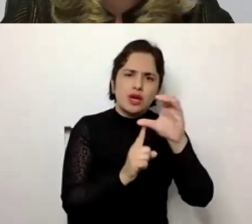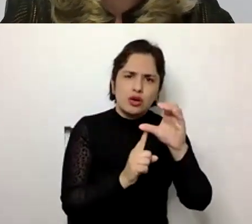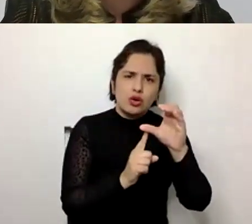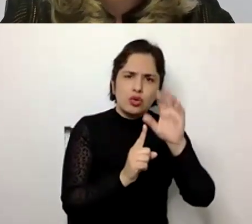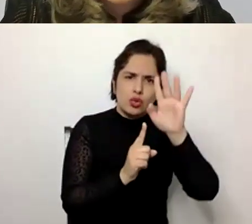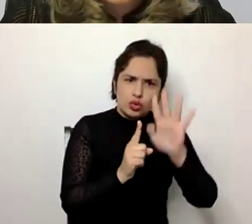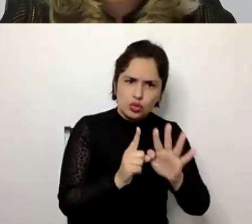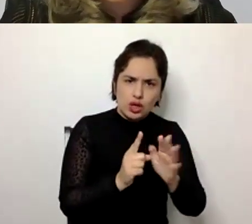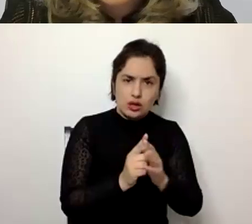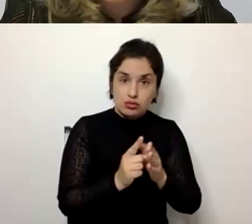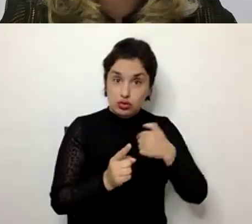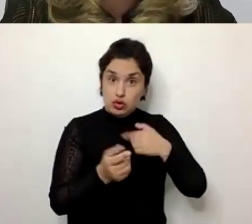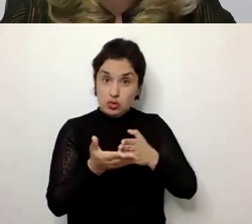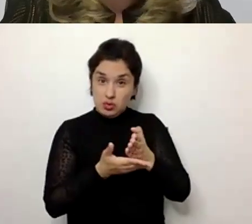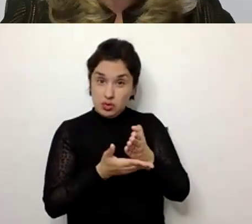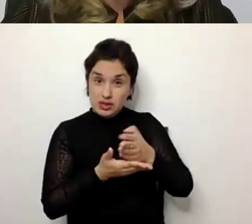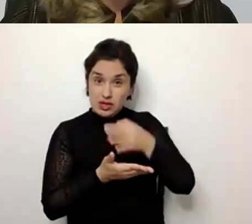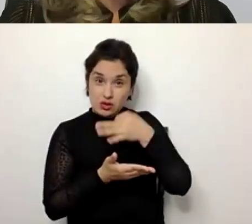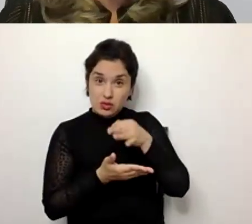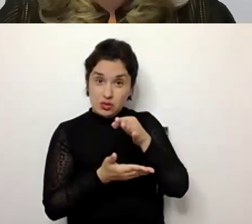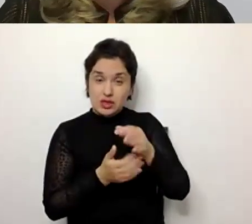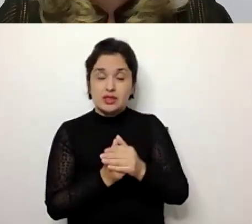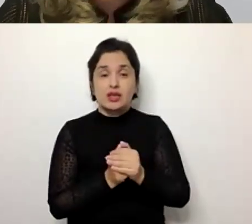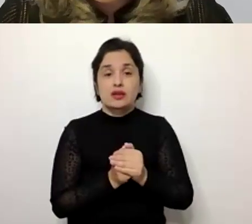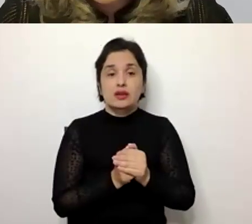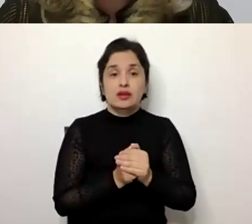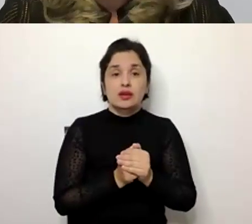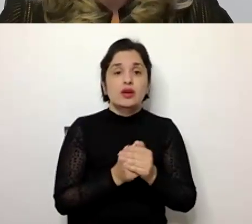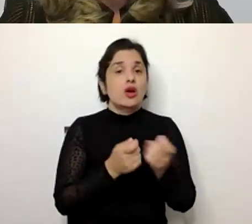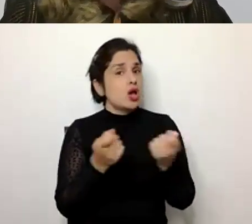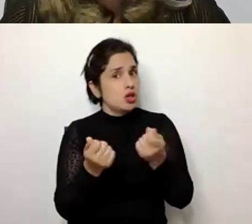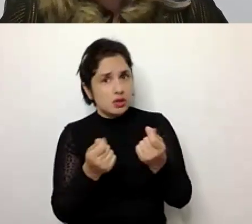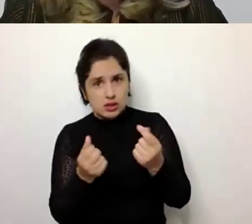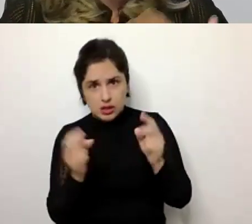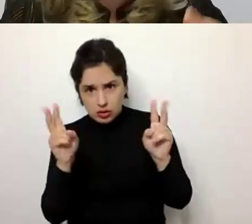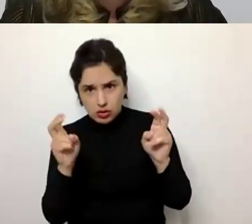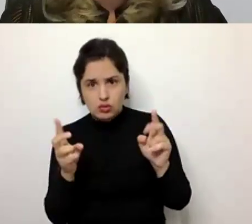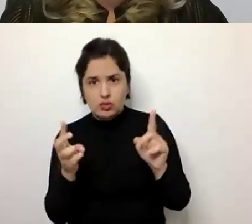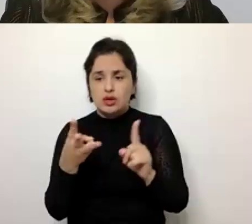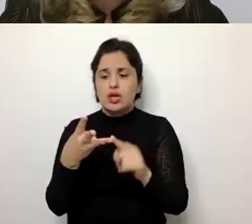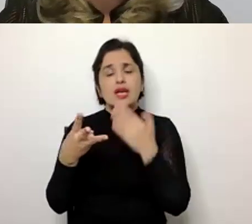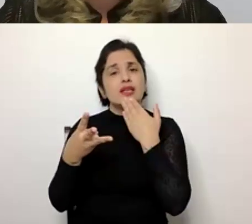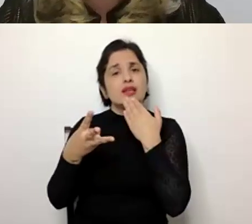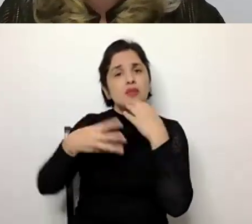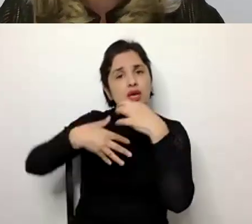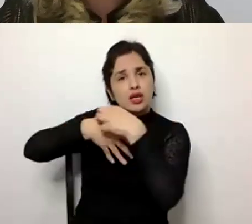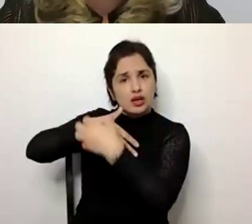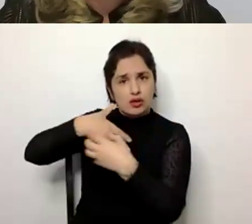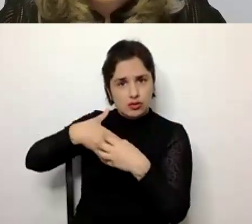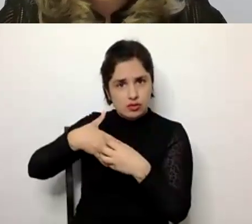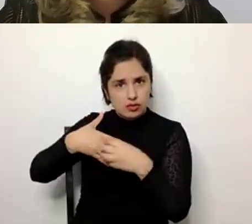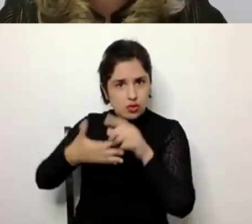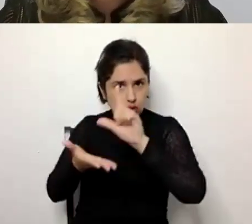no slide passado, nos aspectos econômicos e também nas questões relacionadas aos